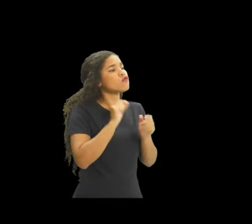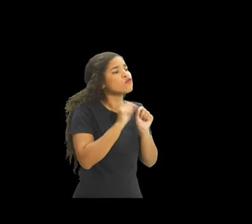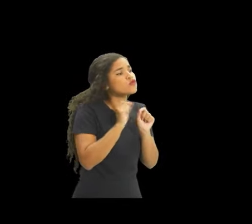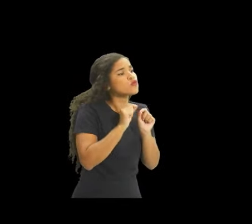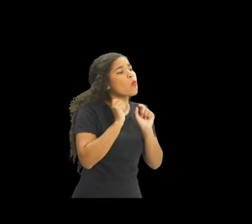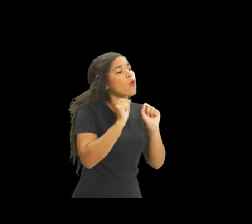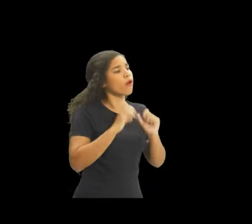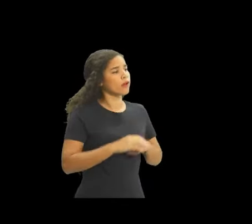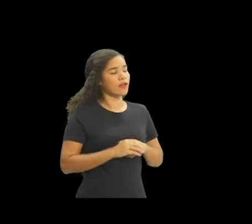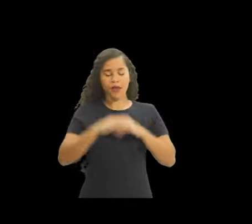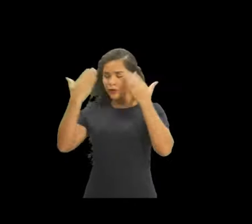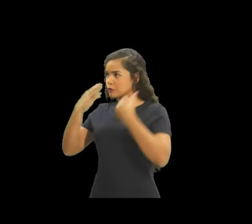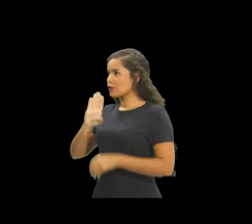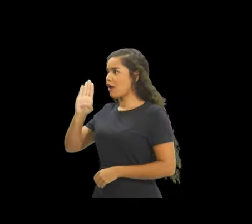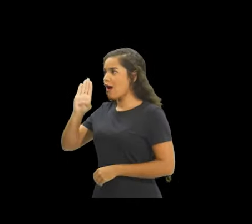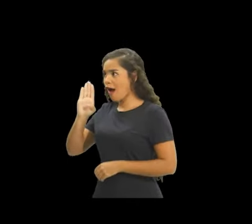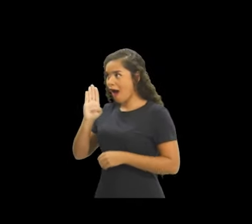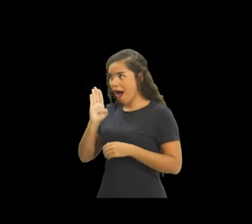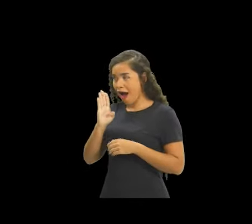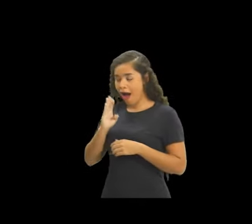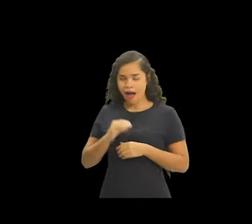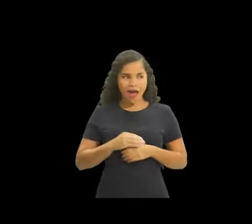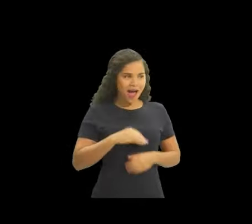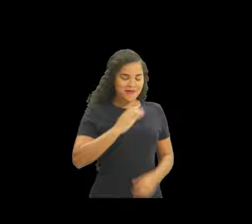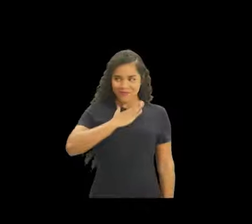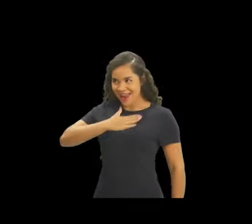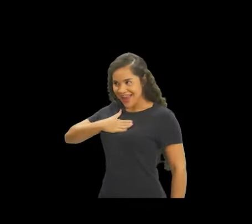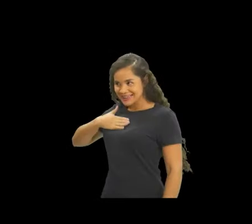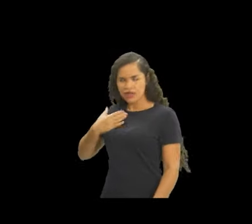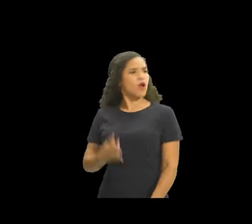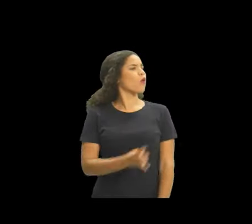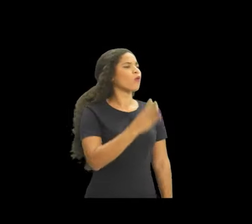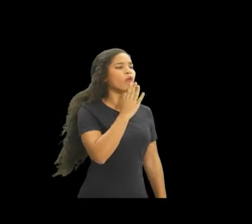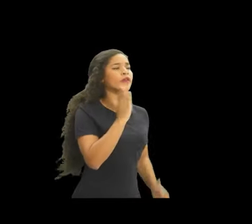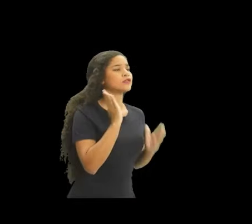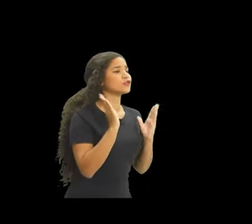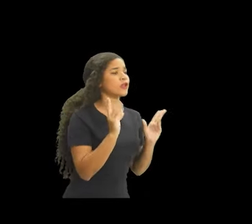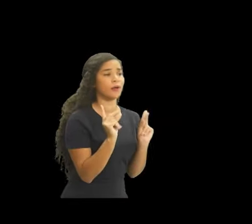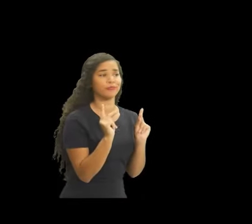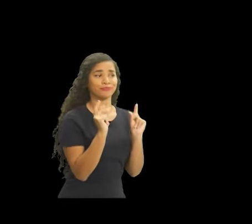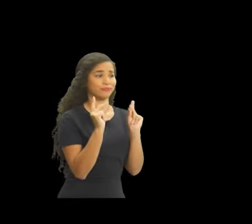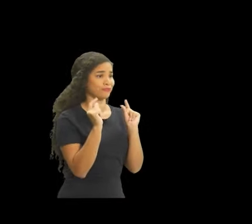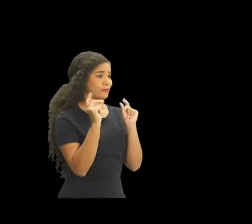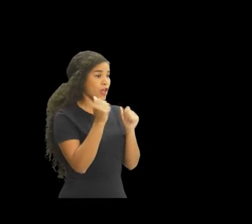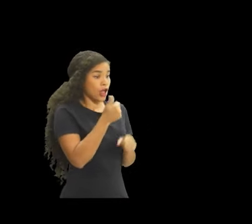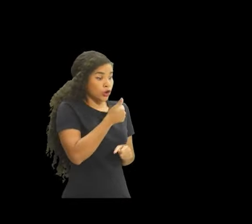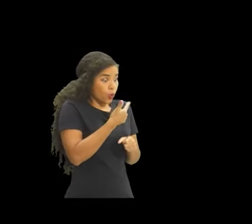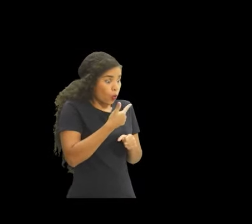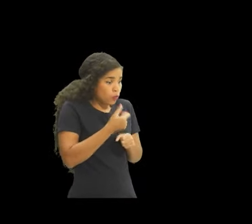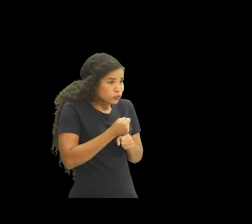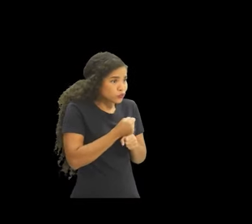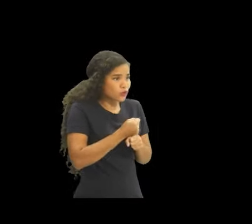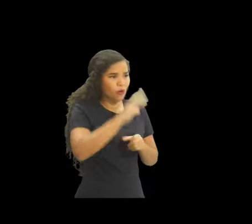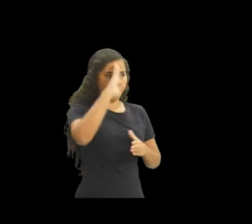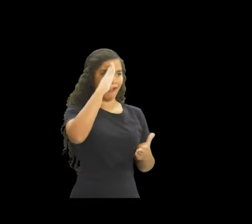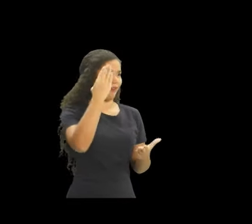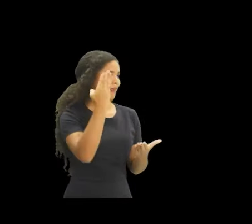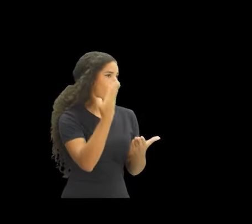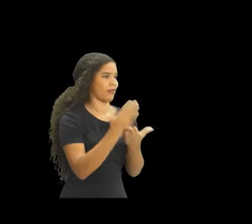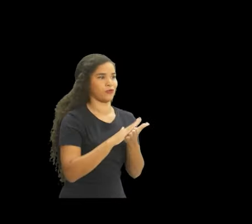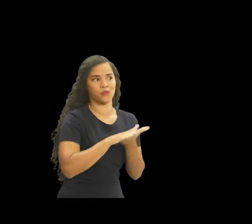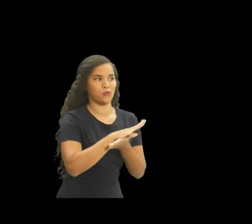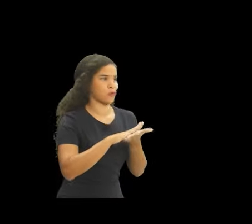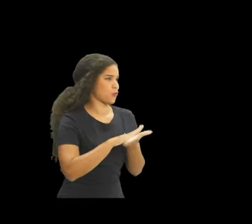tá fazendo o que aqui, rapaz? Eu sou as promessas de c... Prazer Eu já te conheço, fio Depois de 12 anos Eu não quero mais nessas